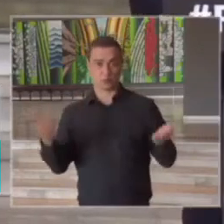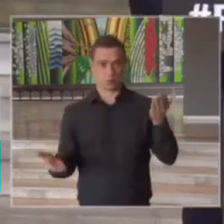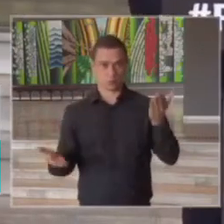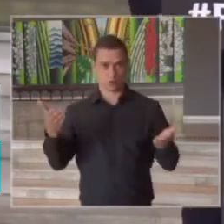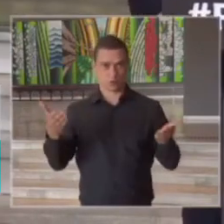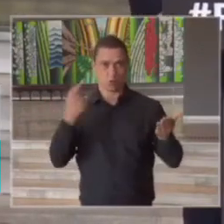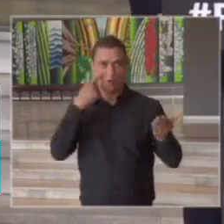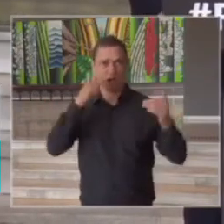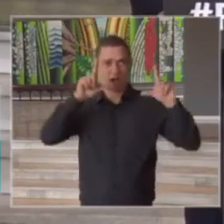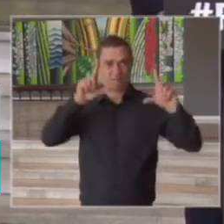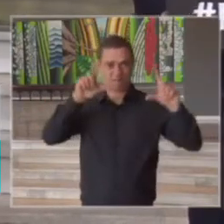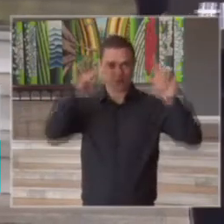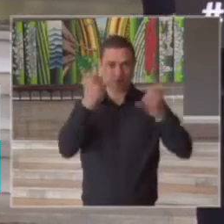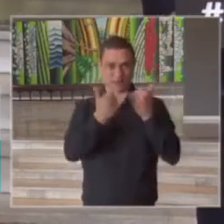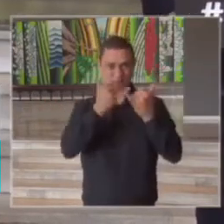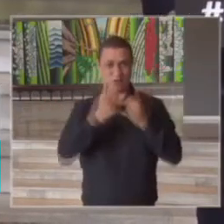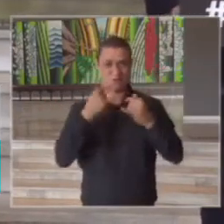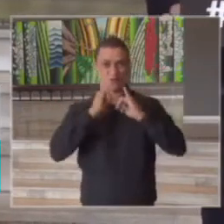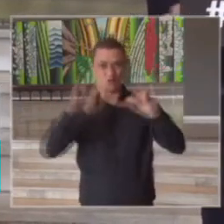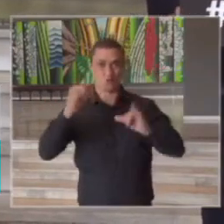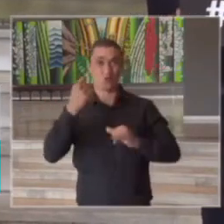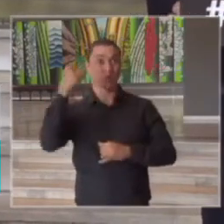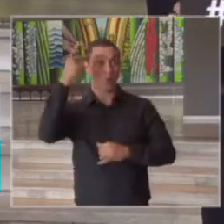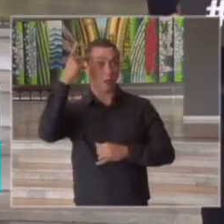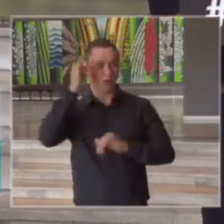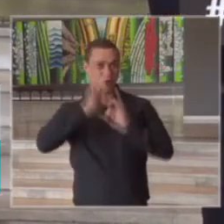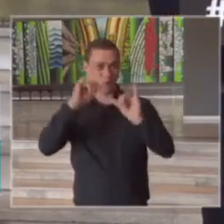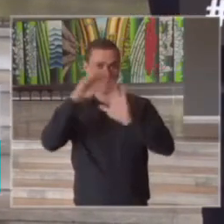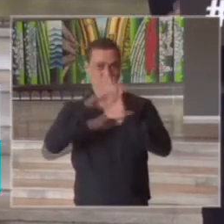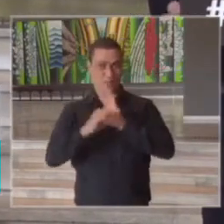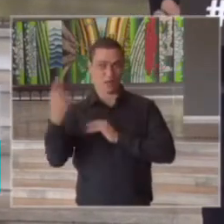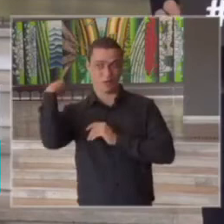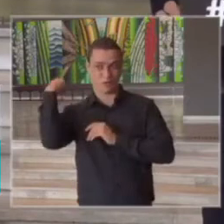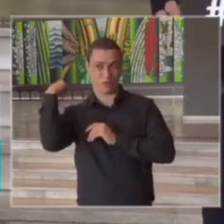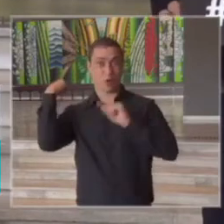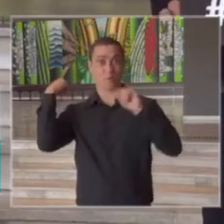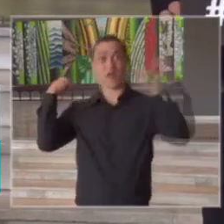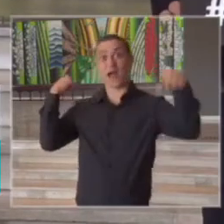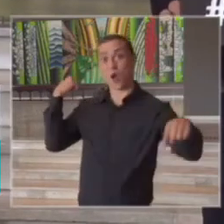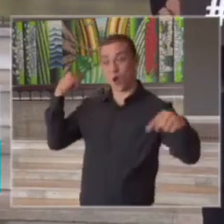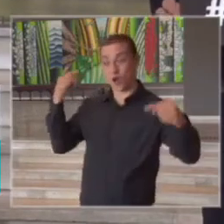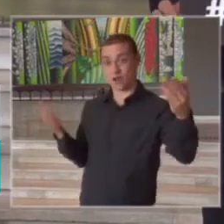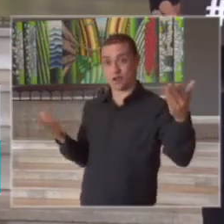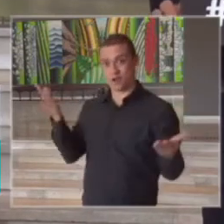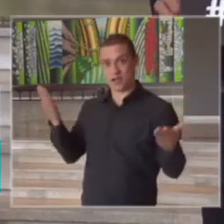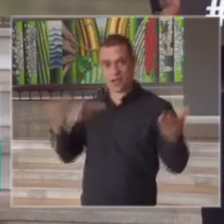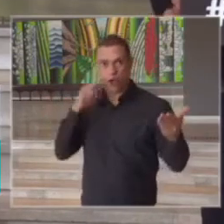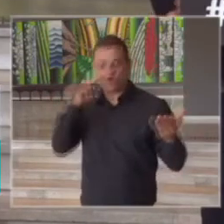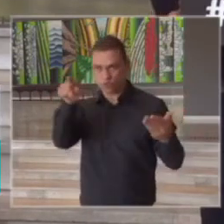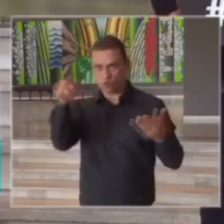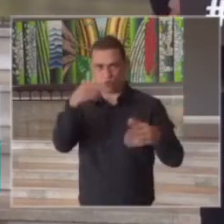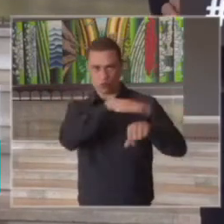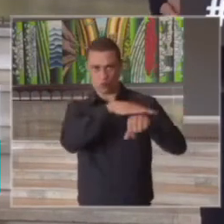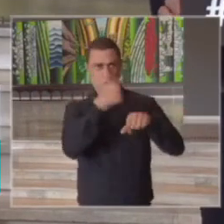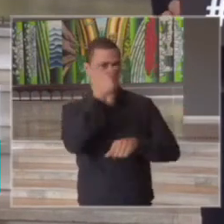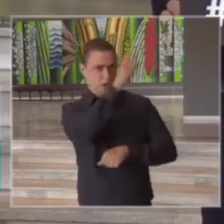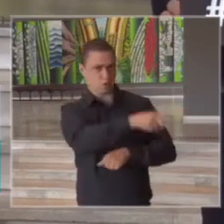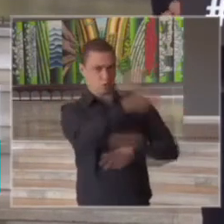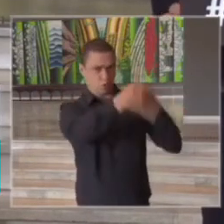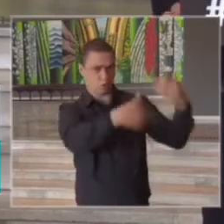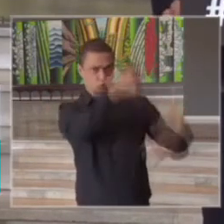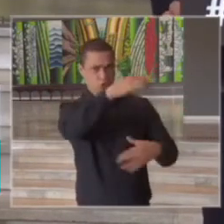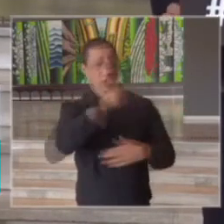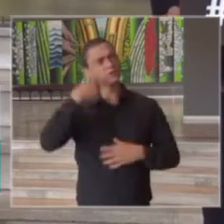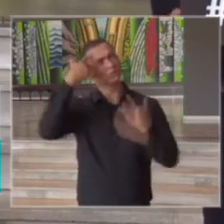fotografia do nosso último anúncio do plano São Paulo para a fotografia agora eu estava olhando aqui enquanto eu estava